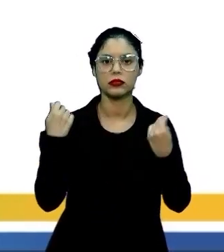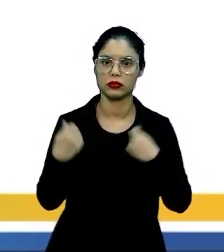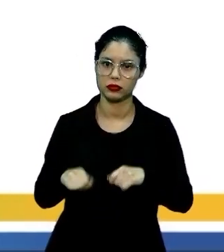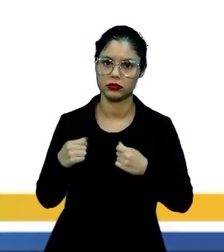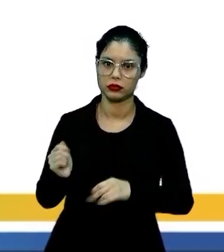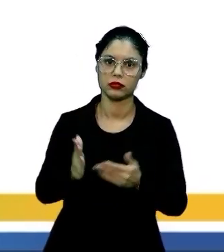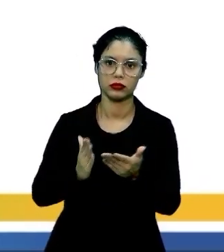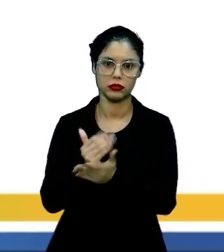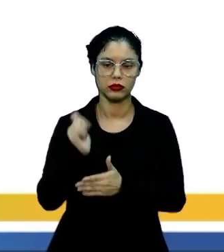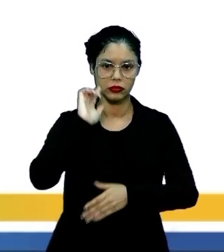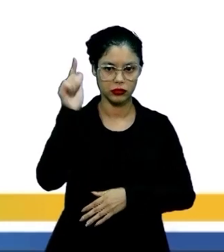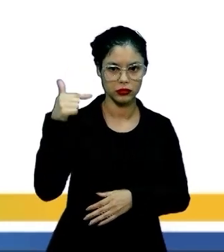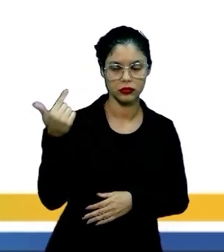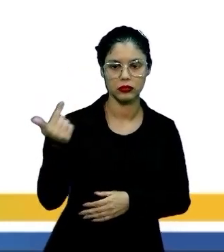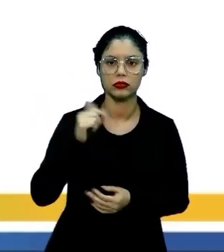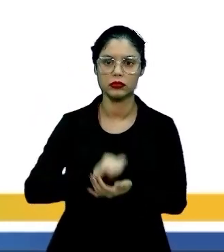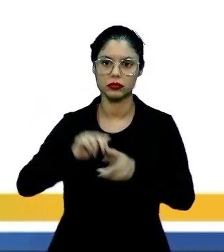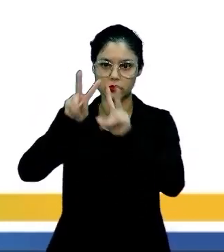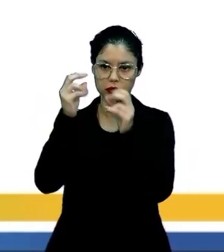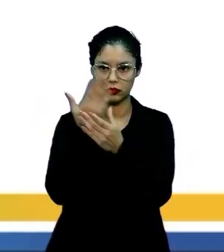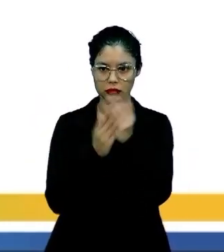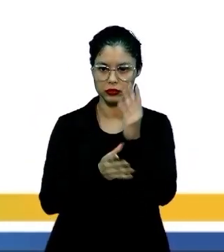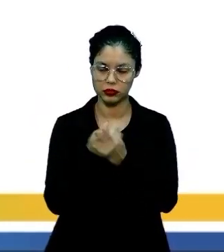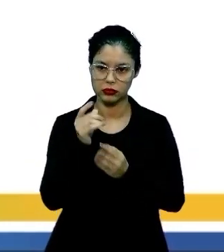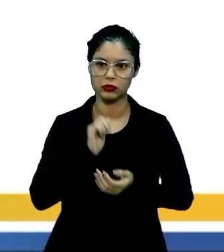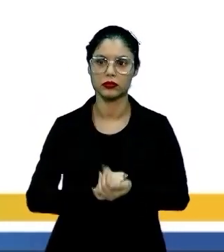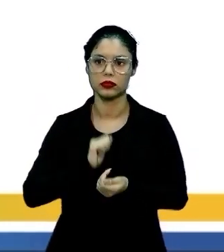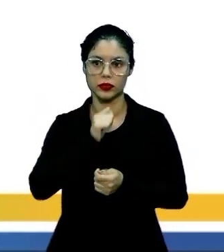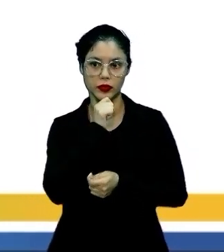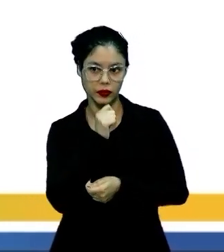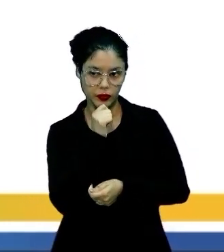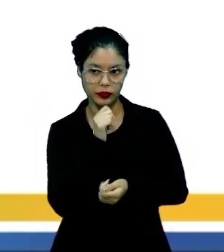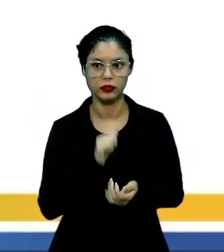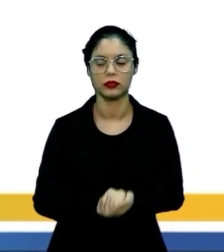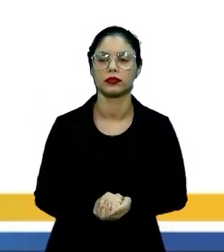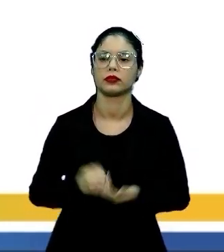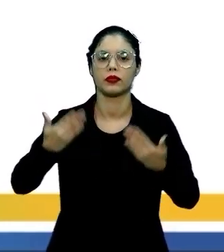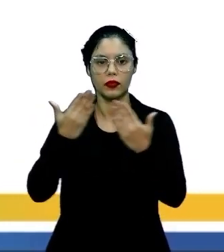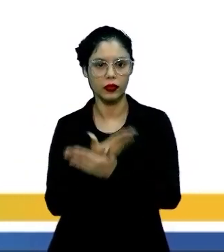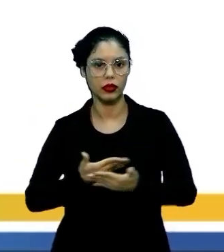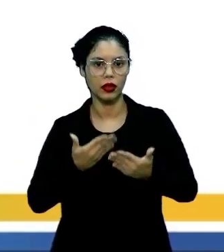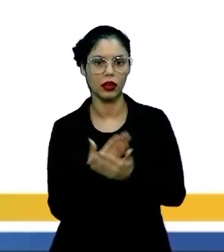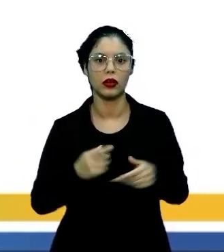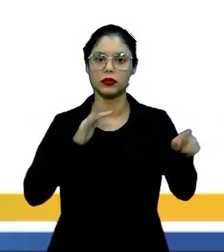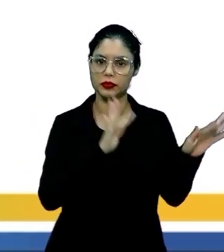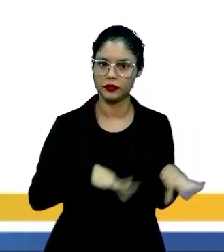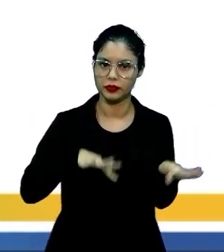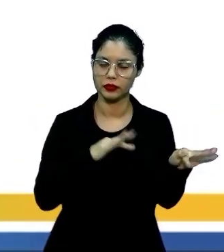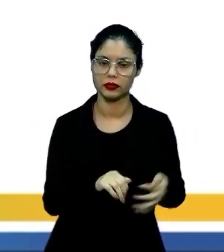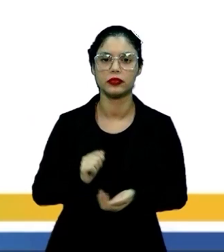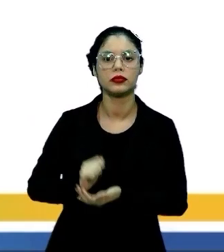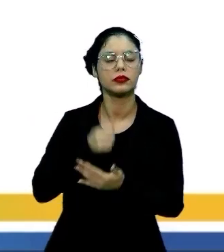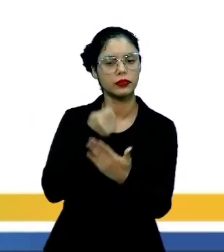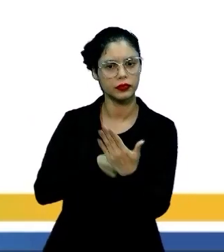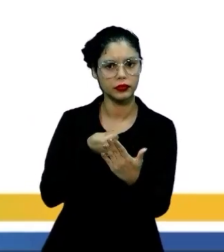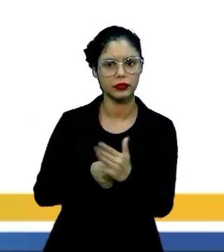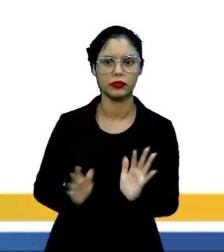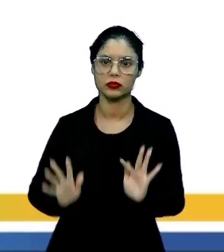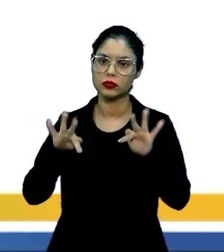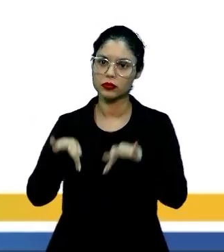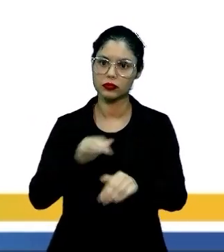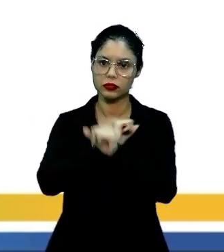o país precisava buscar outro tipo de mão de obra. No entanto, os conservadores fazendeiros